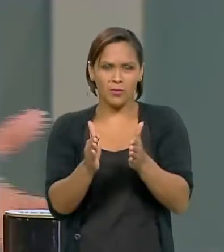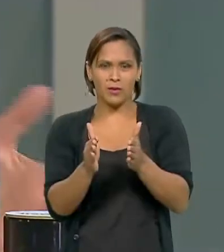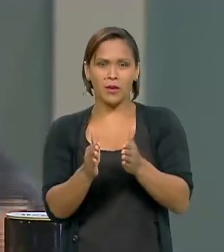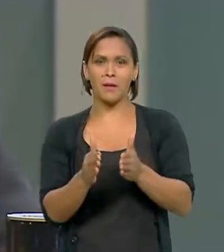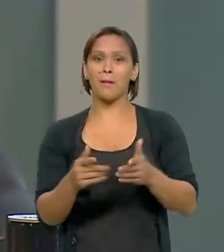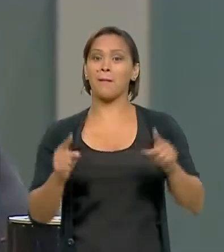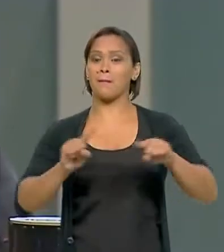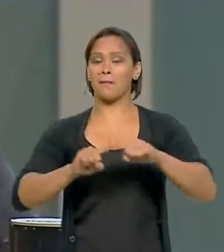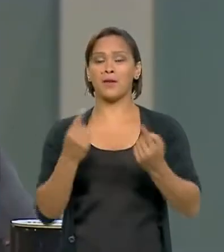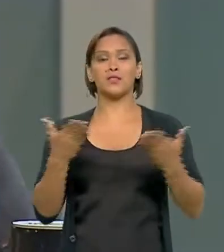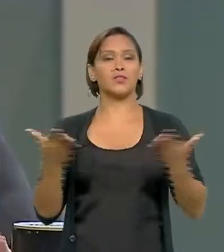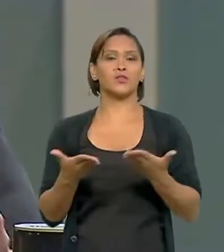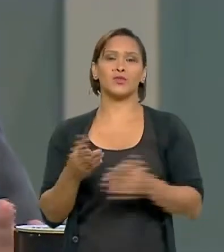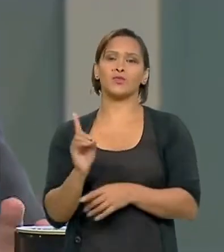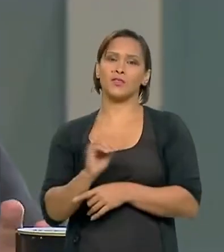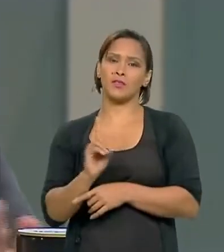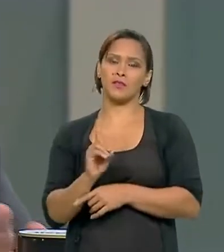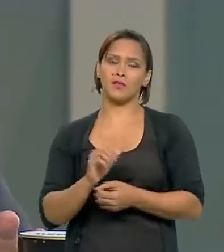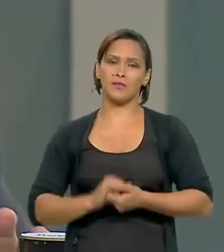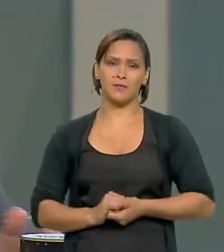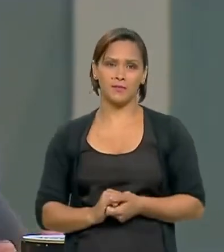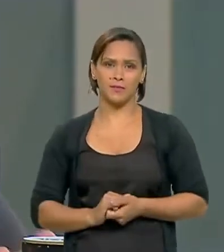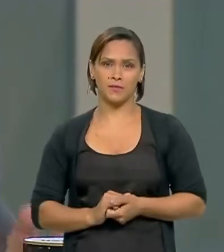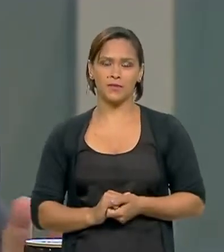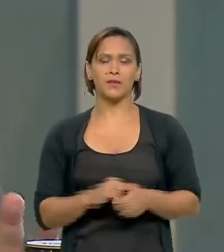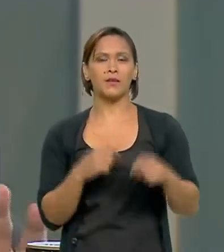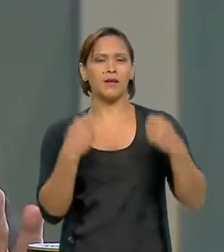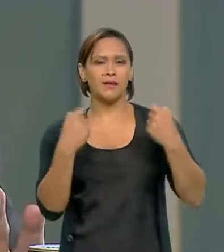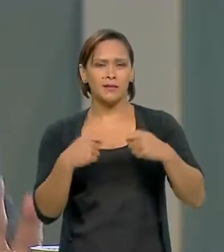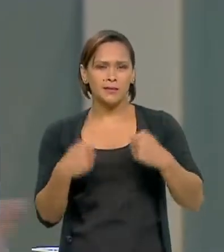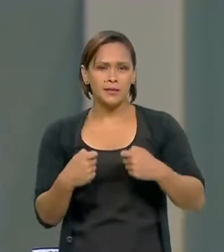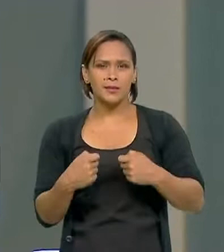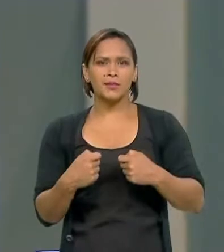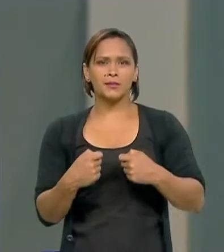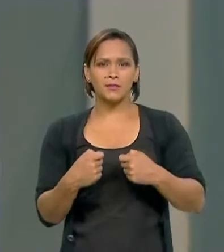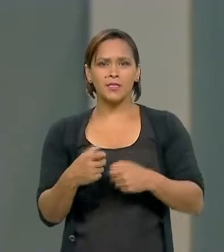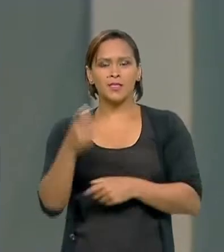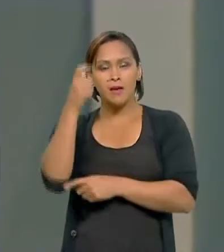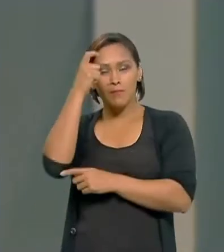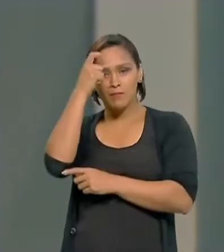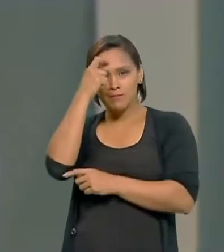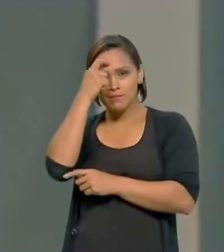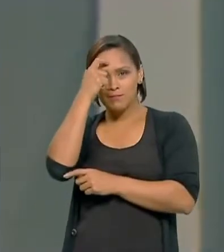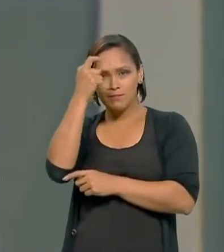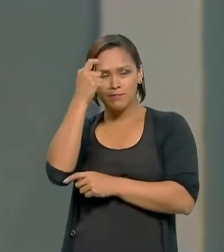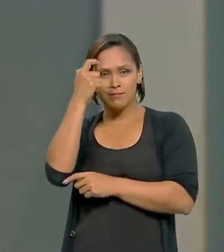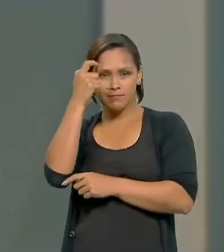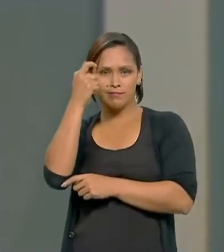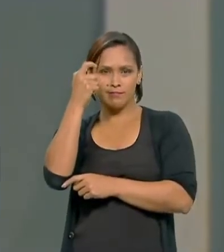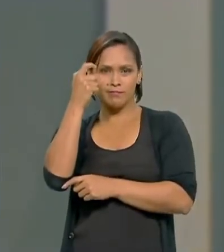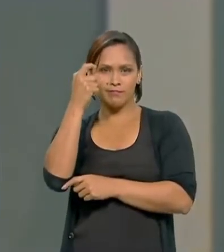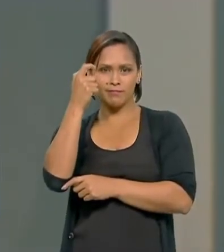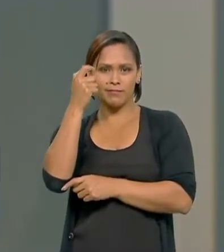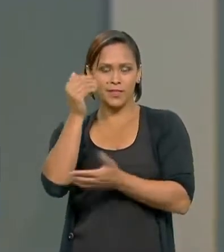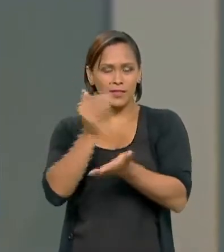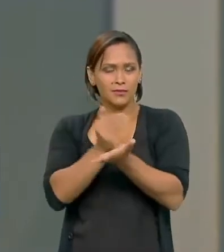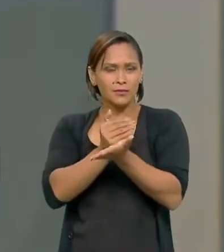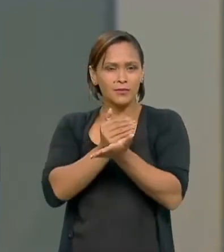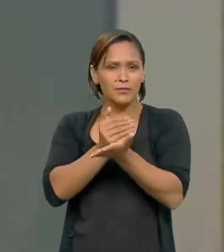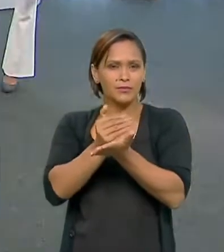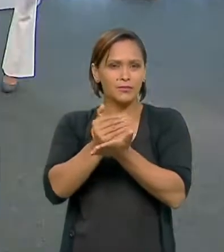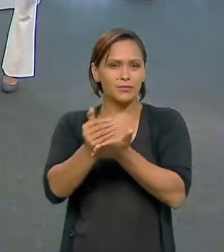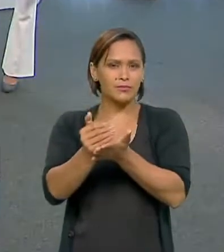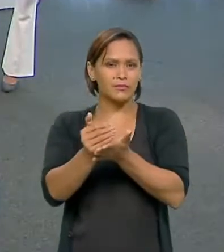fabricantes de vacina. Então é preciso ter a consciência de que, desde o início,